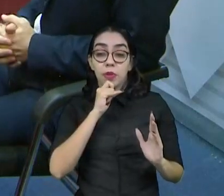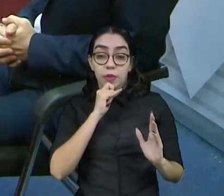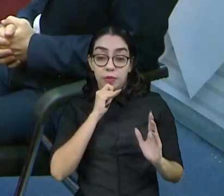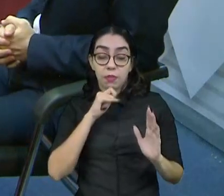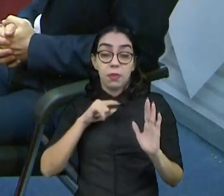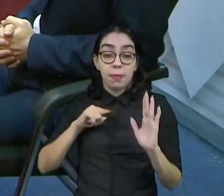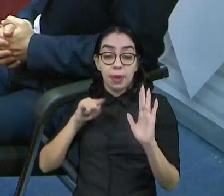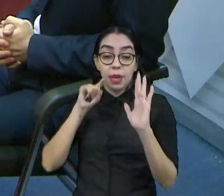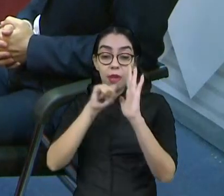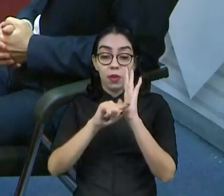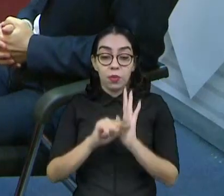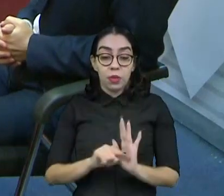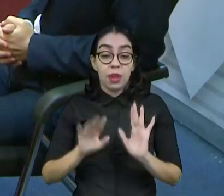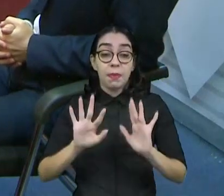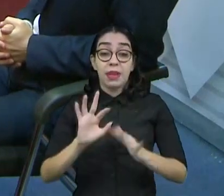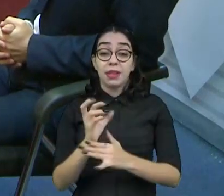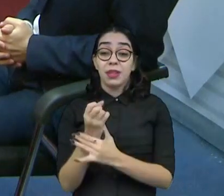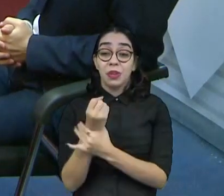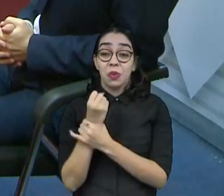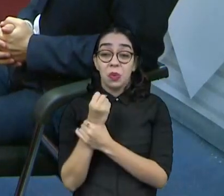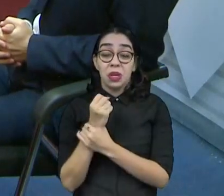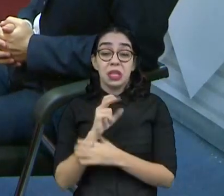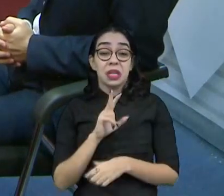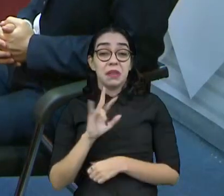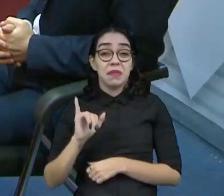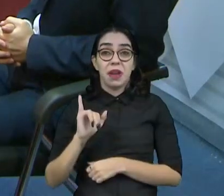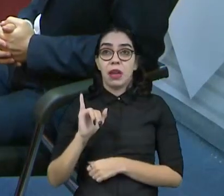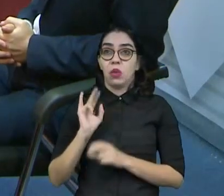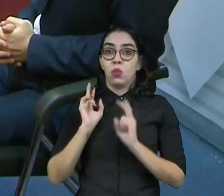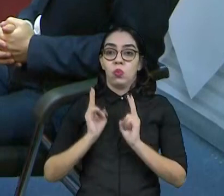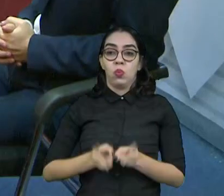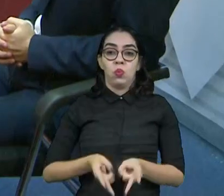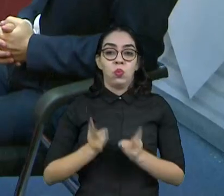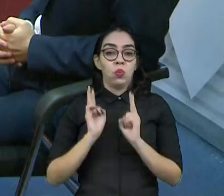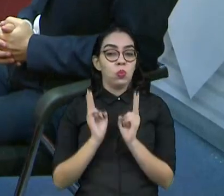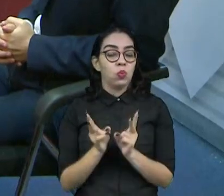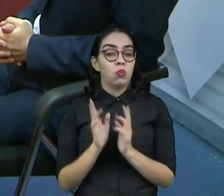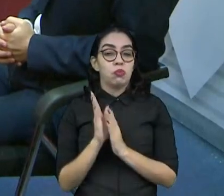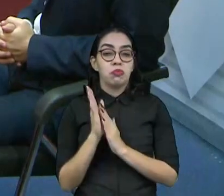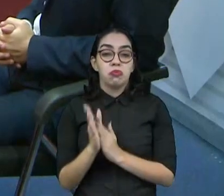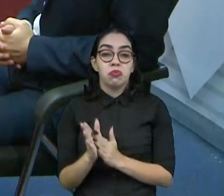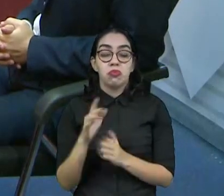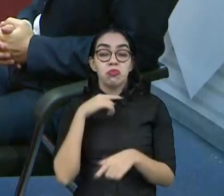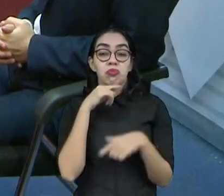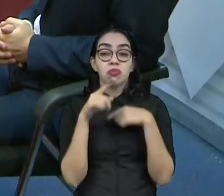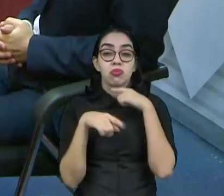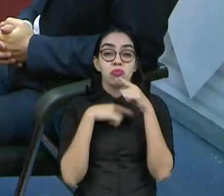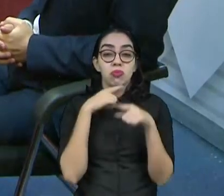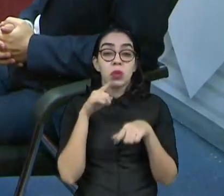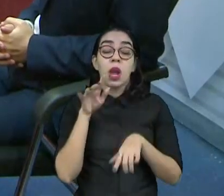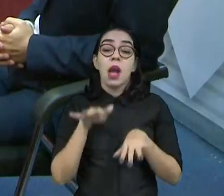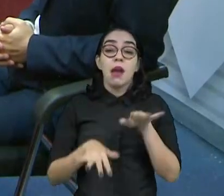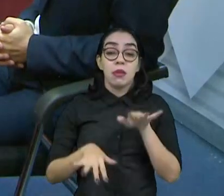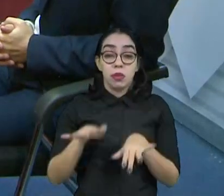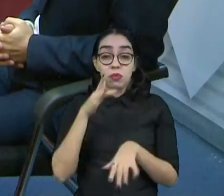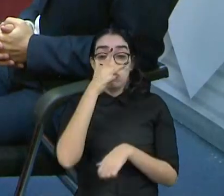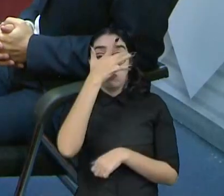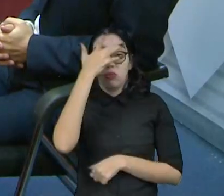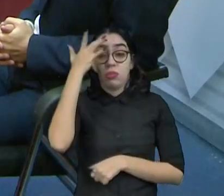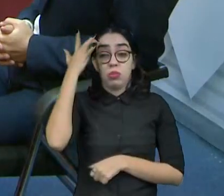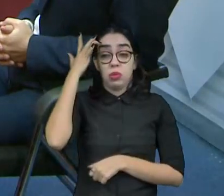garante que aquele eleitor vá mudar o seu voto no dia da eleição, na hora de votar. E a gente tem casos de pessoas que